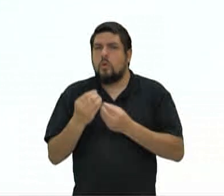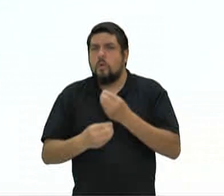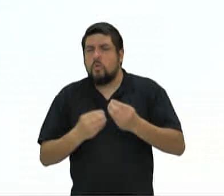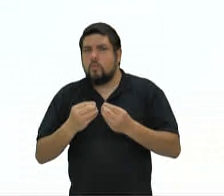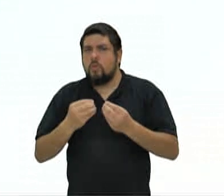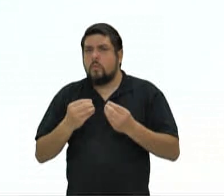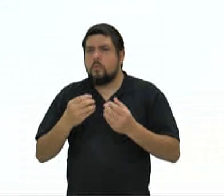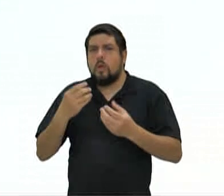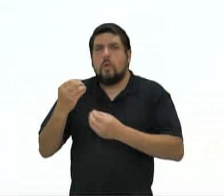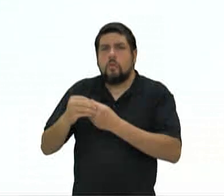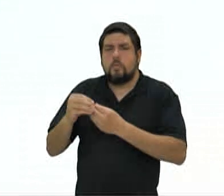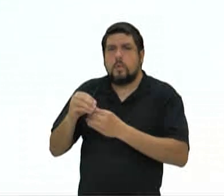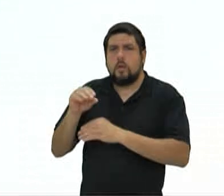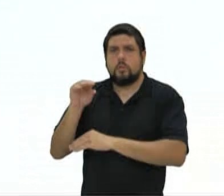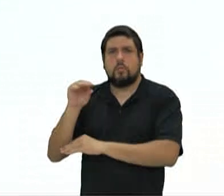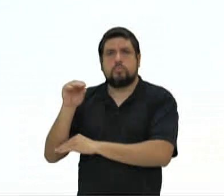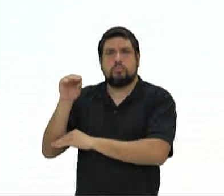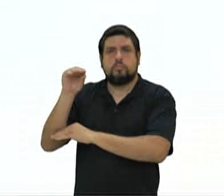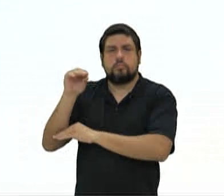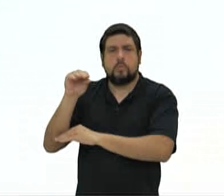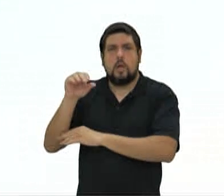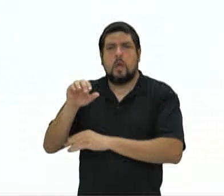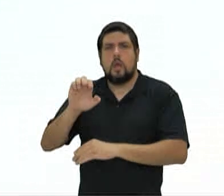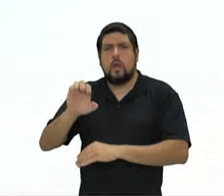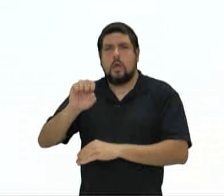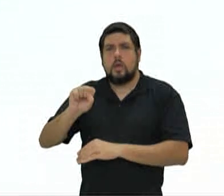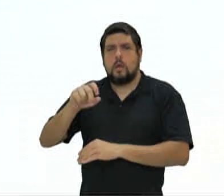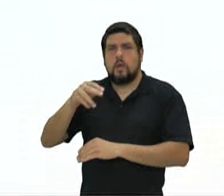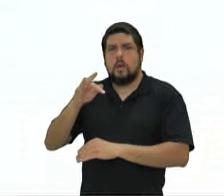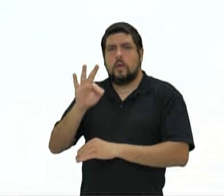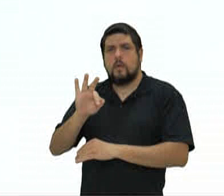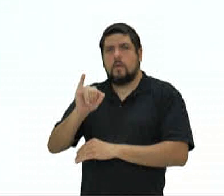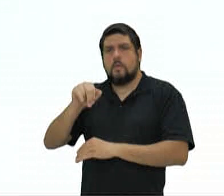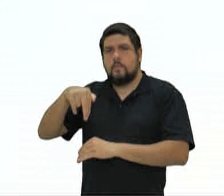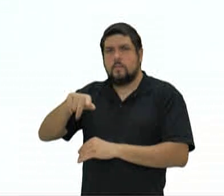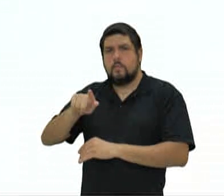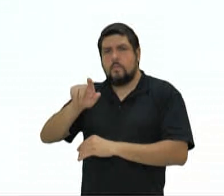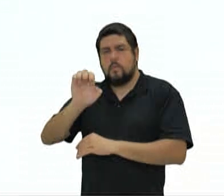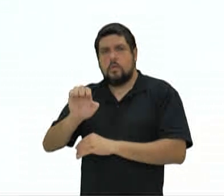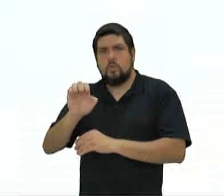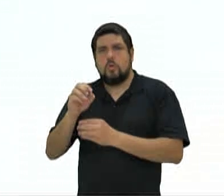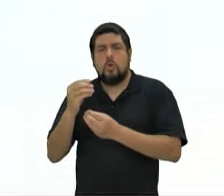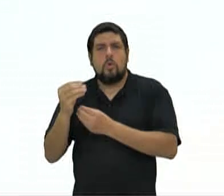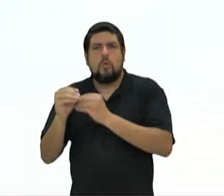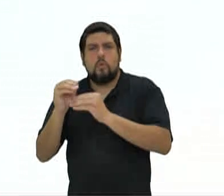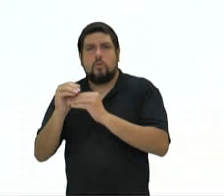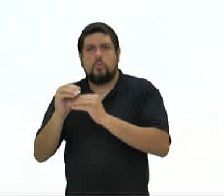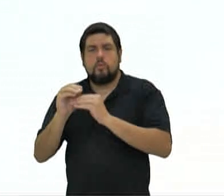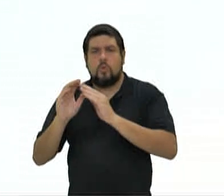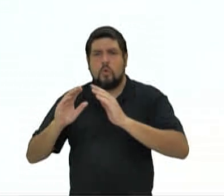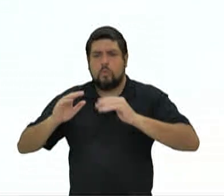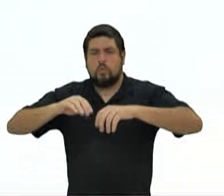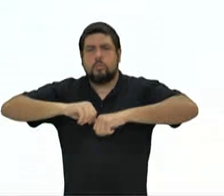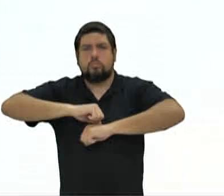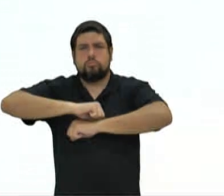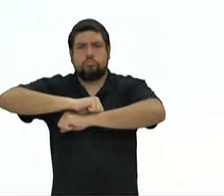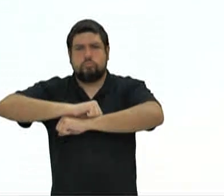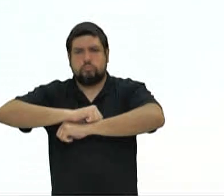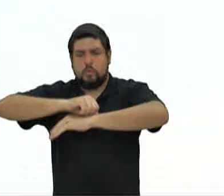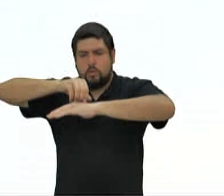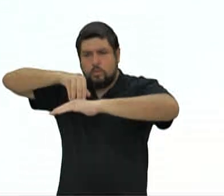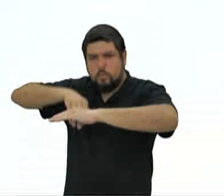ele teria que decifrar uma, inclusive embaixo da esfinge era uma espécie de um monstro amaldiçoado que estava ali, vários,